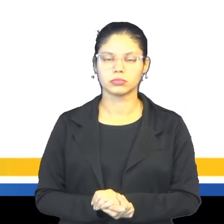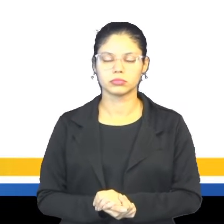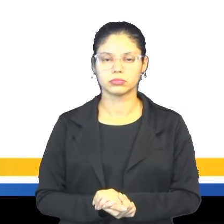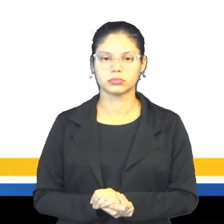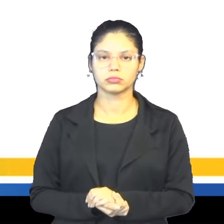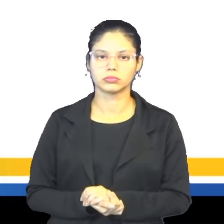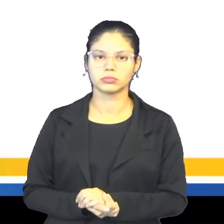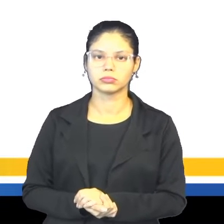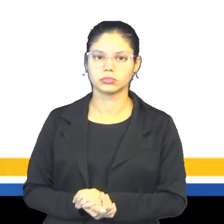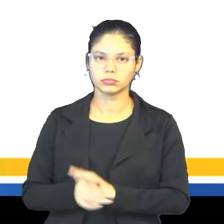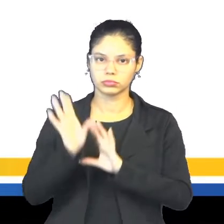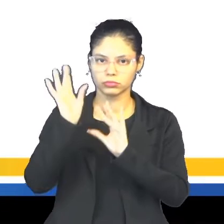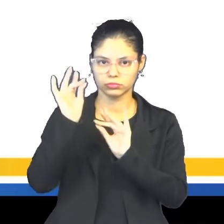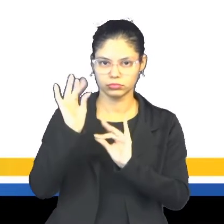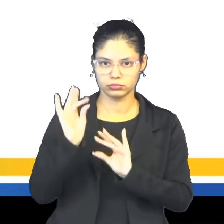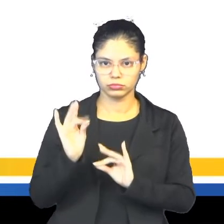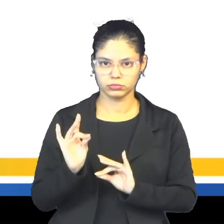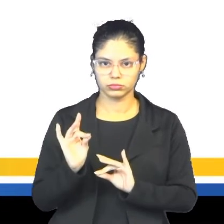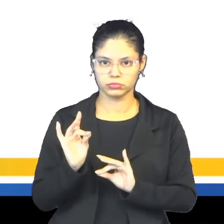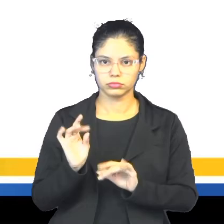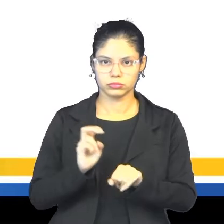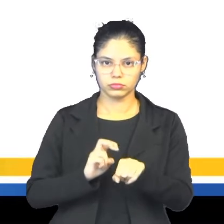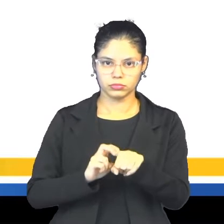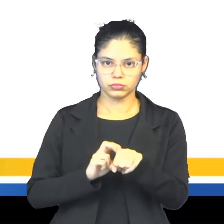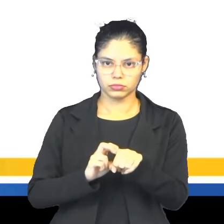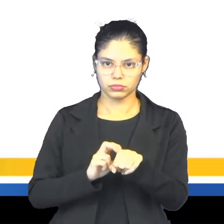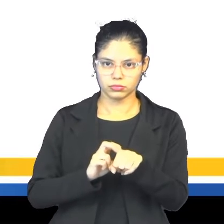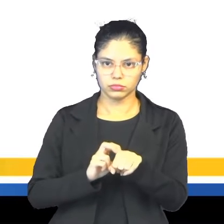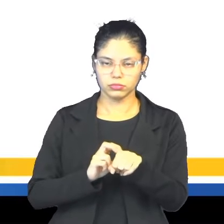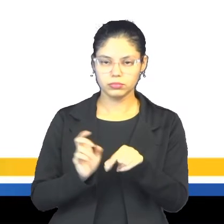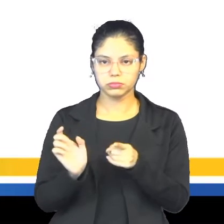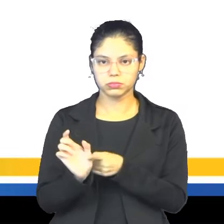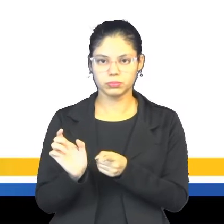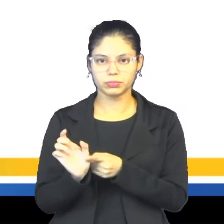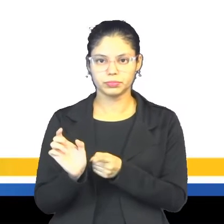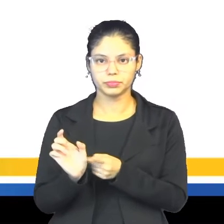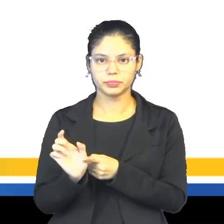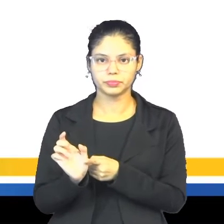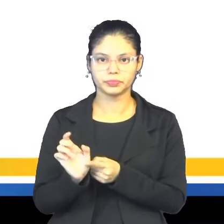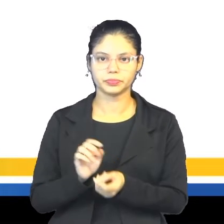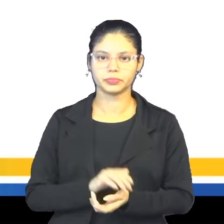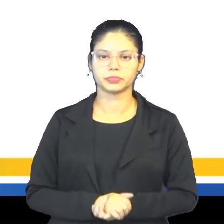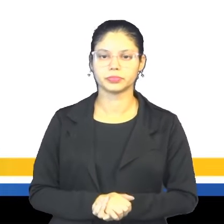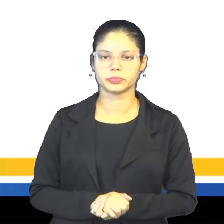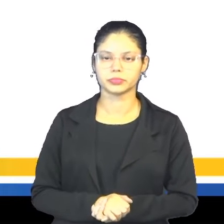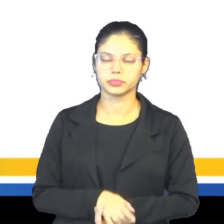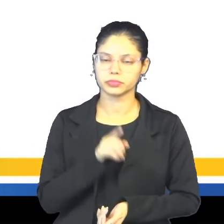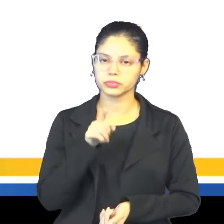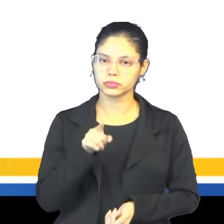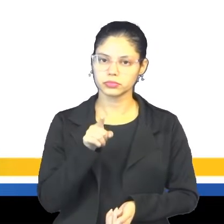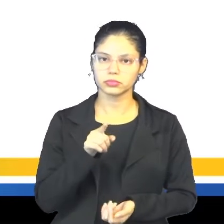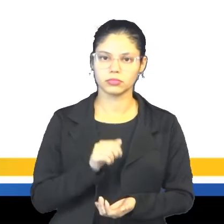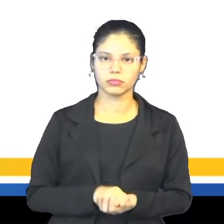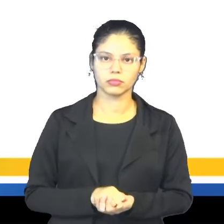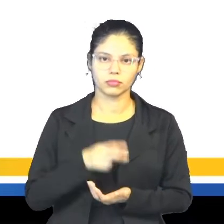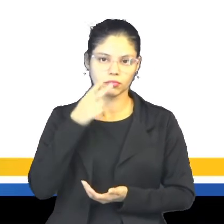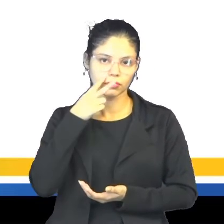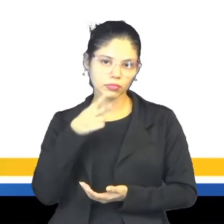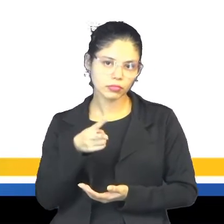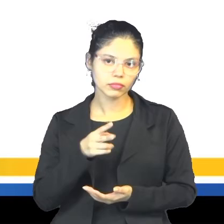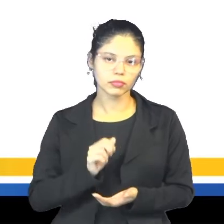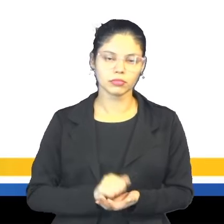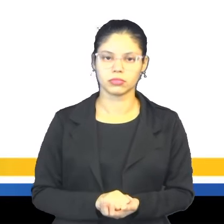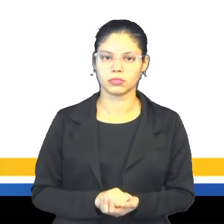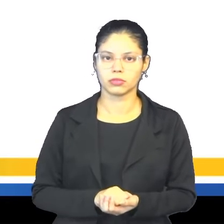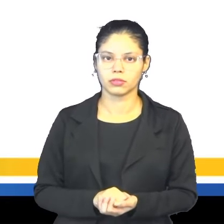ok? Ele está destacado ali no meio, né, as palavras com a letra verde, para vocês verem a